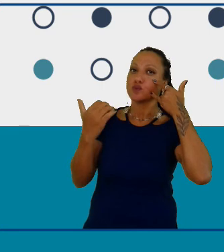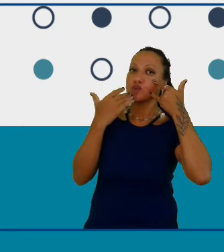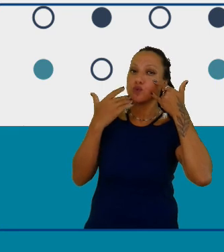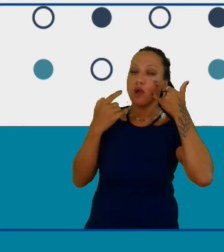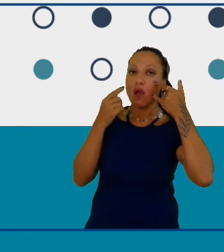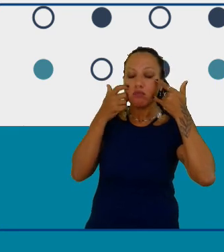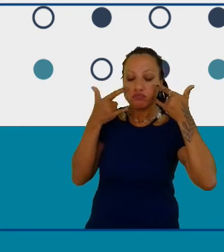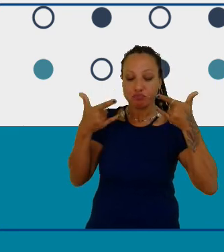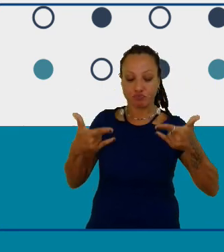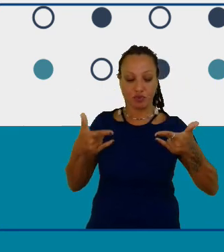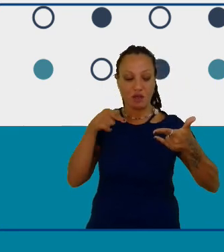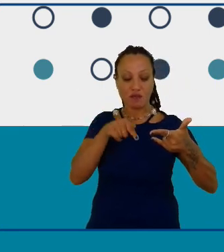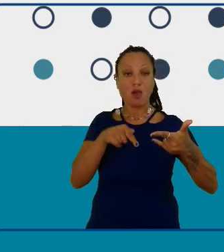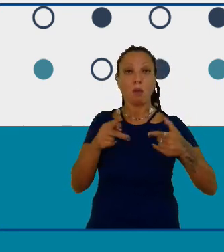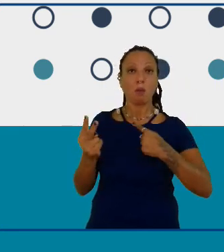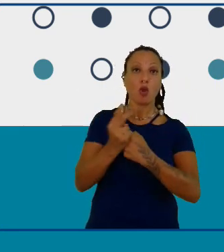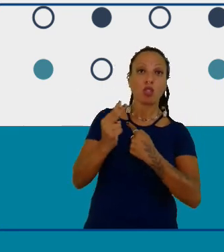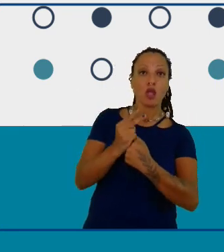capacidade de